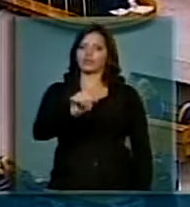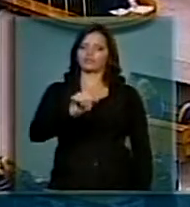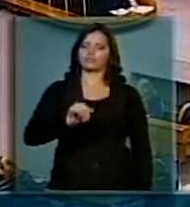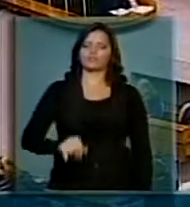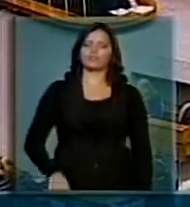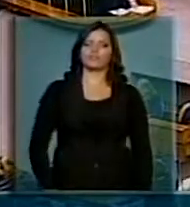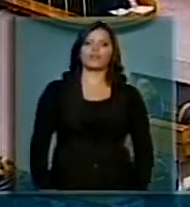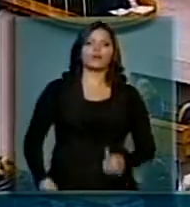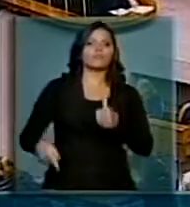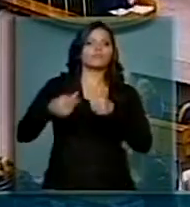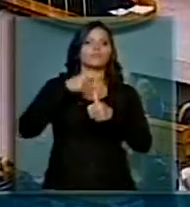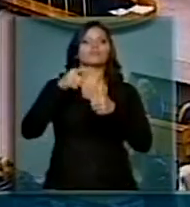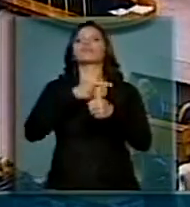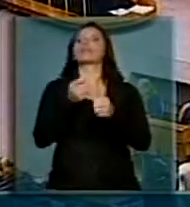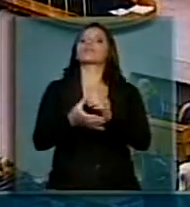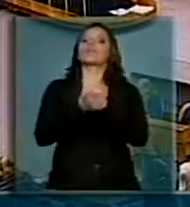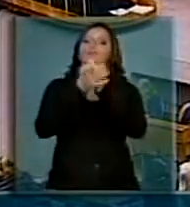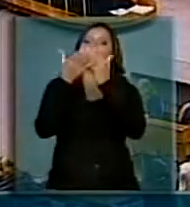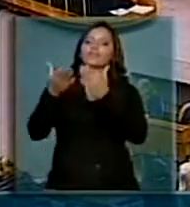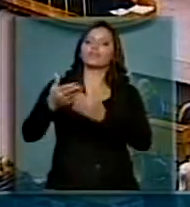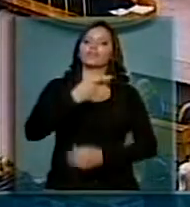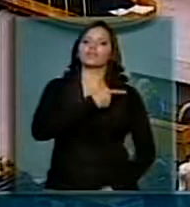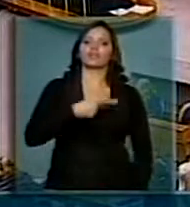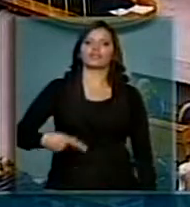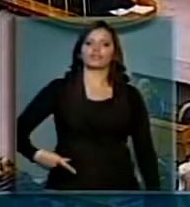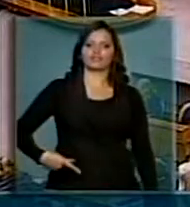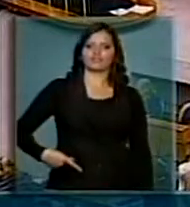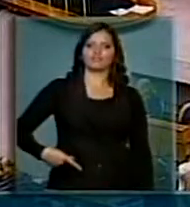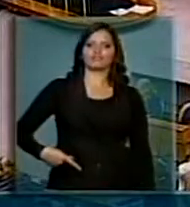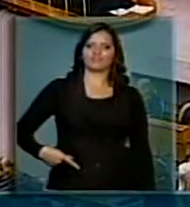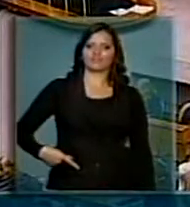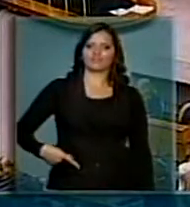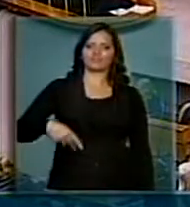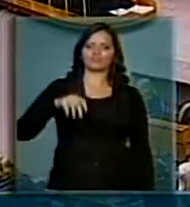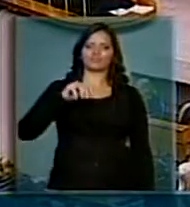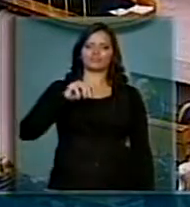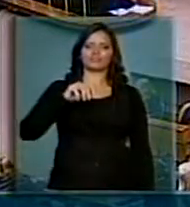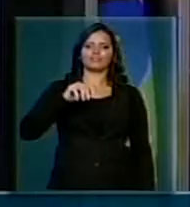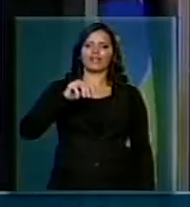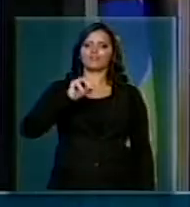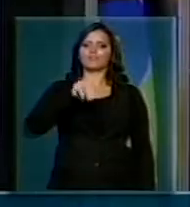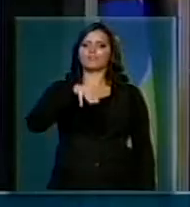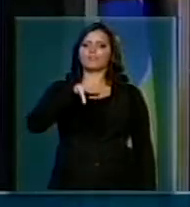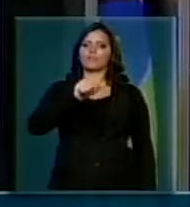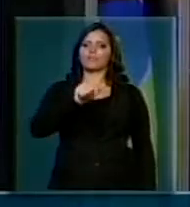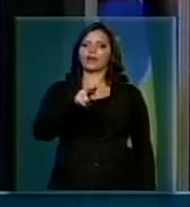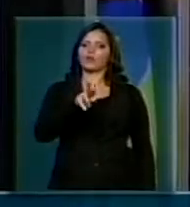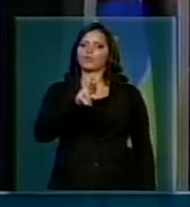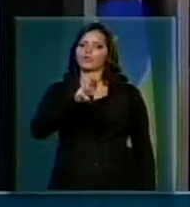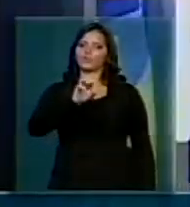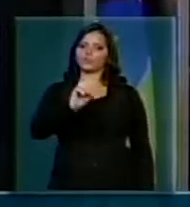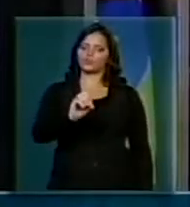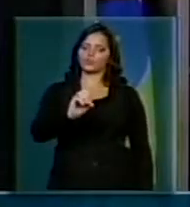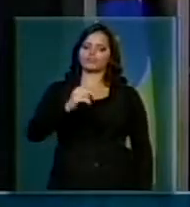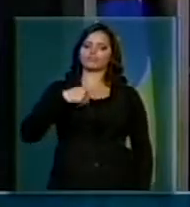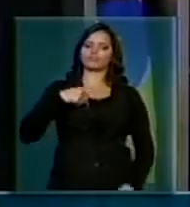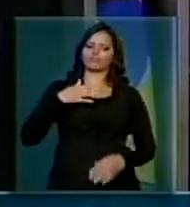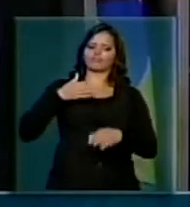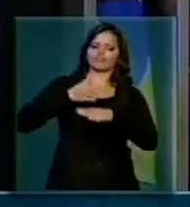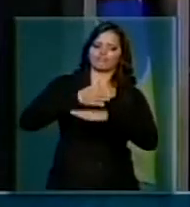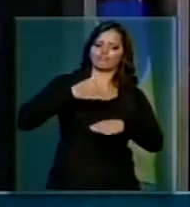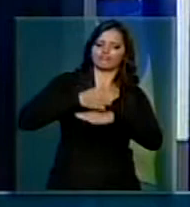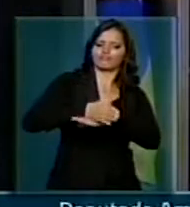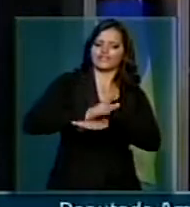Primeiro, quero cumprimentar nosso presidente, que é elogiado por todos nós, como os do mais atuante, mais